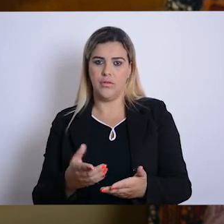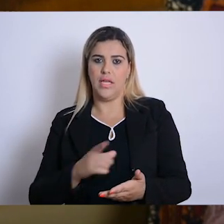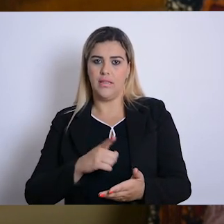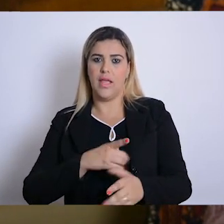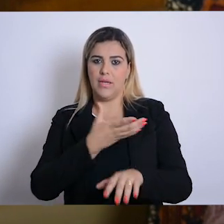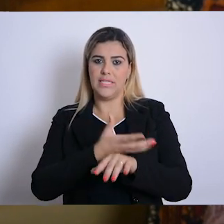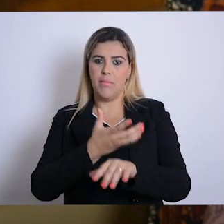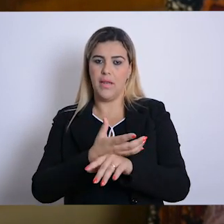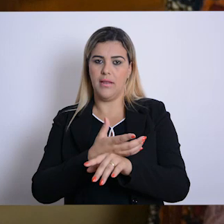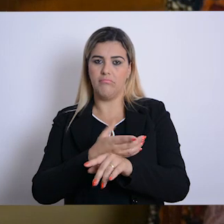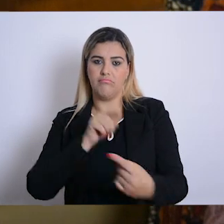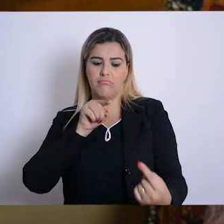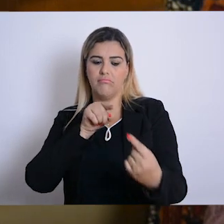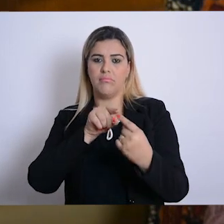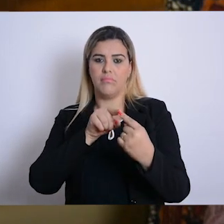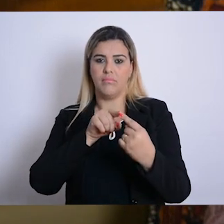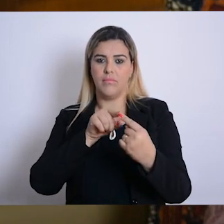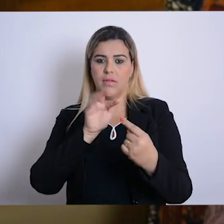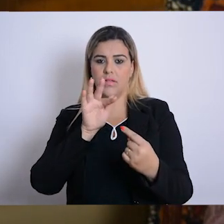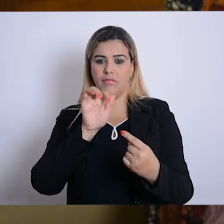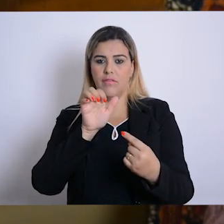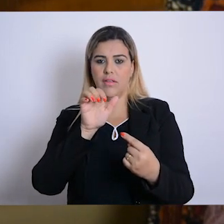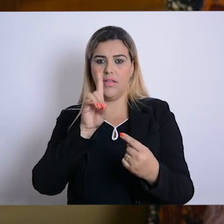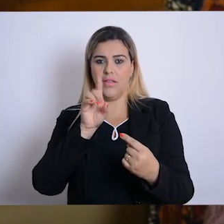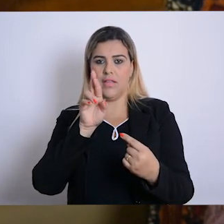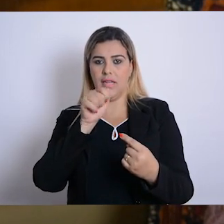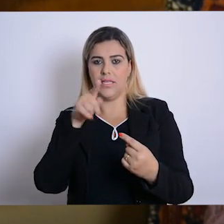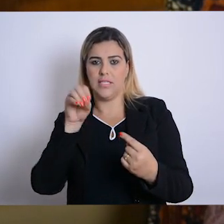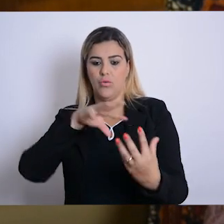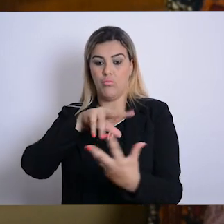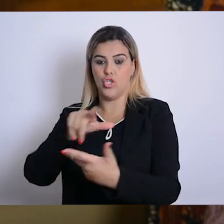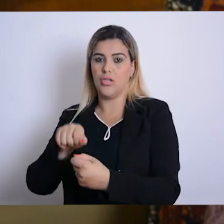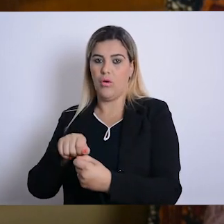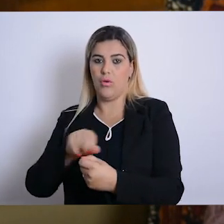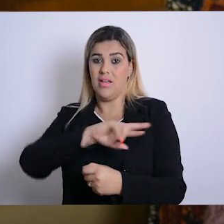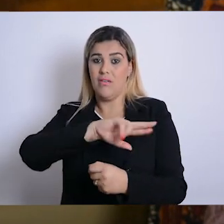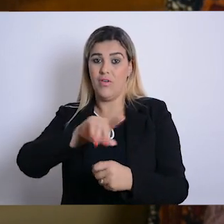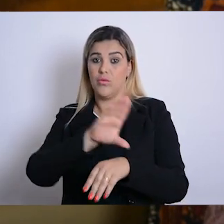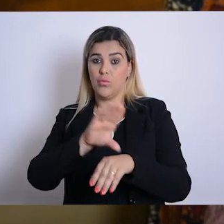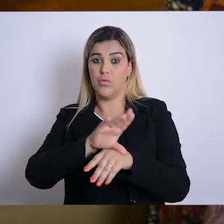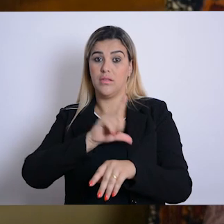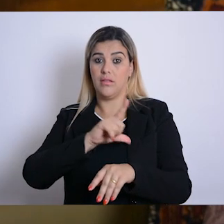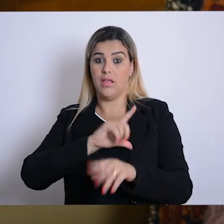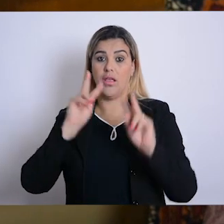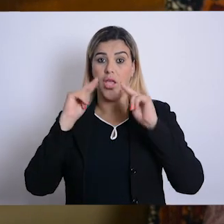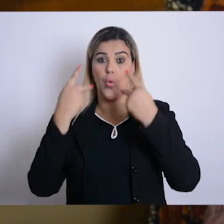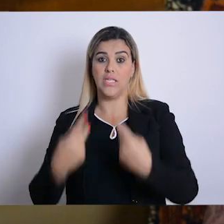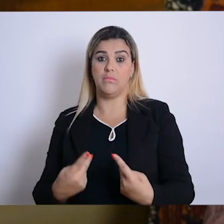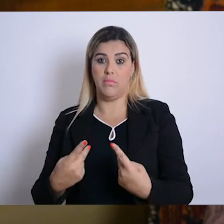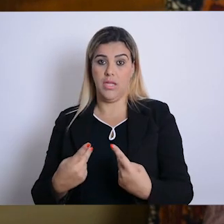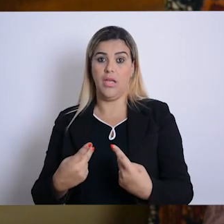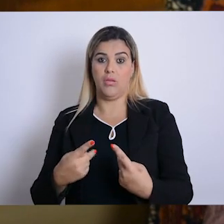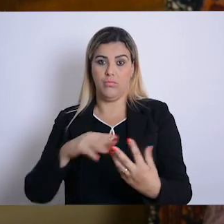com as exigências da Federação Mundial e vários cursos têm esse reconhecimento internacional, o que permite nessa globalização